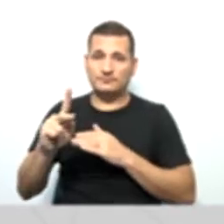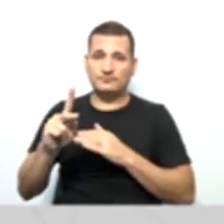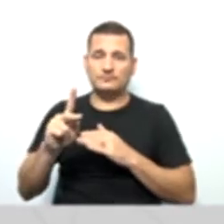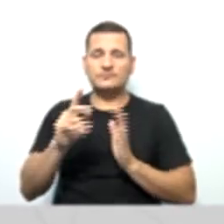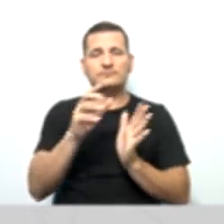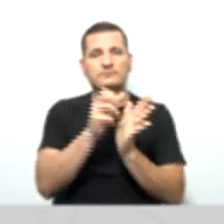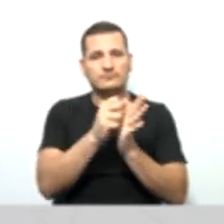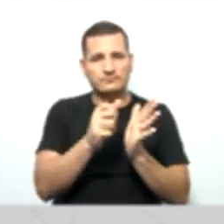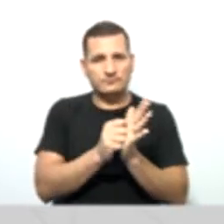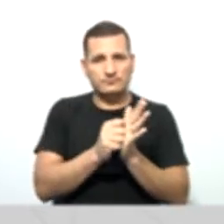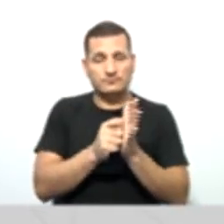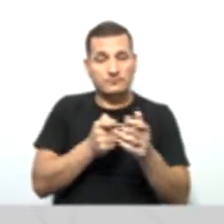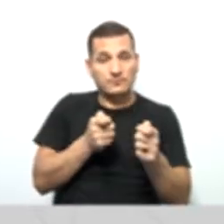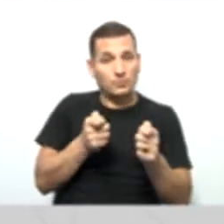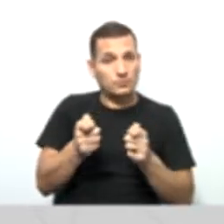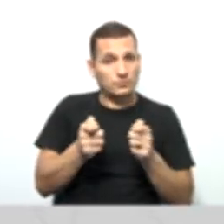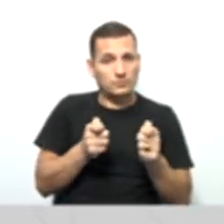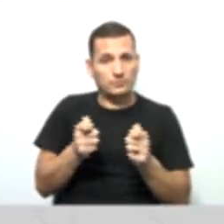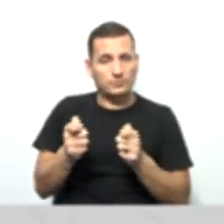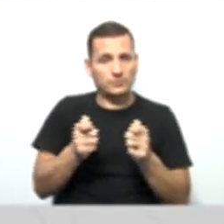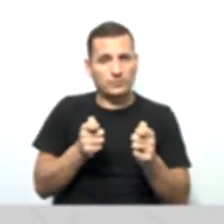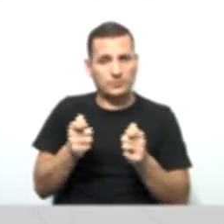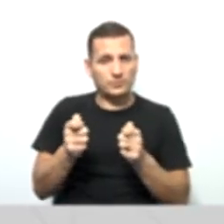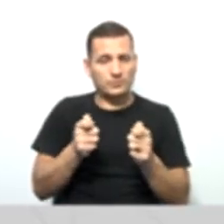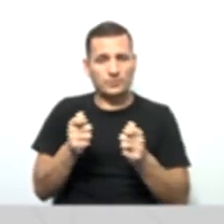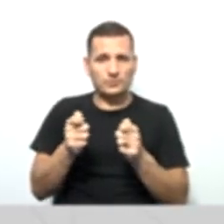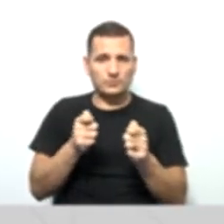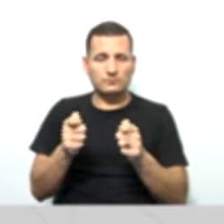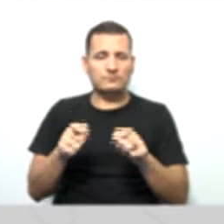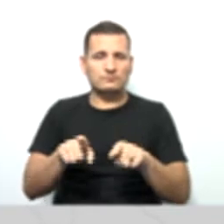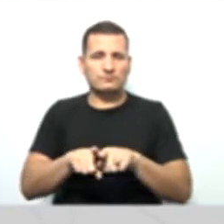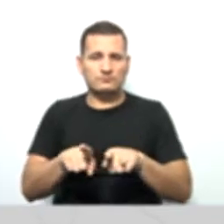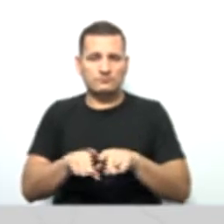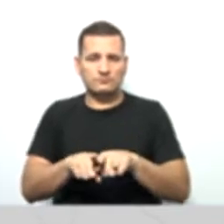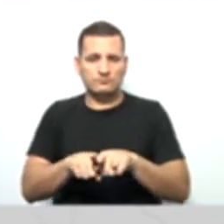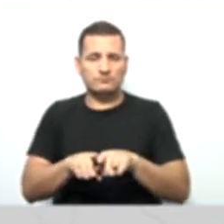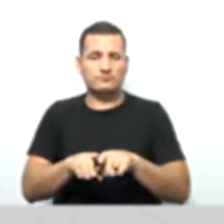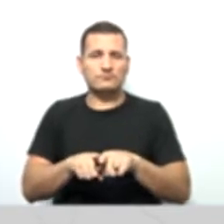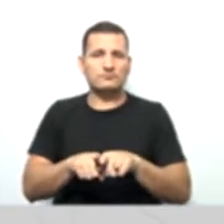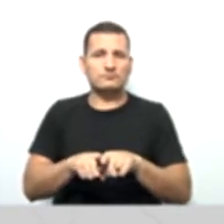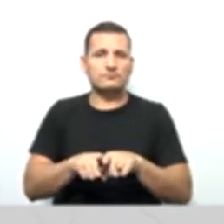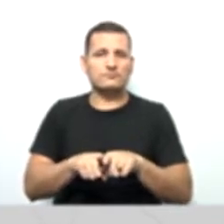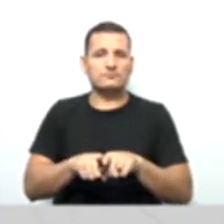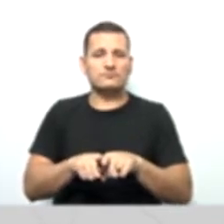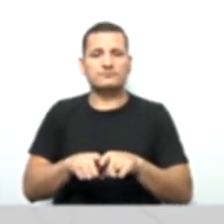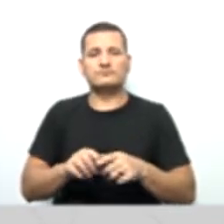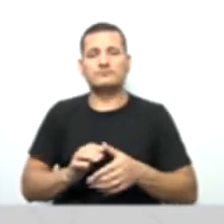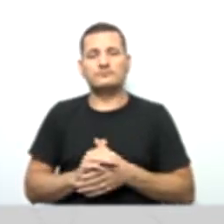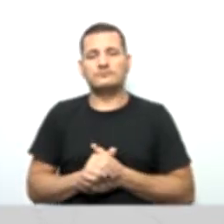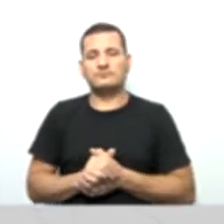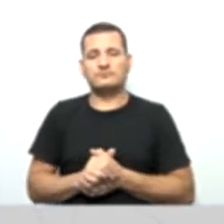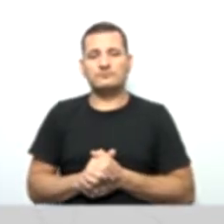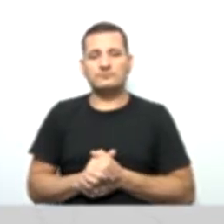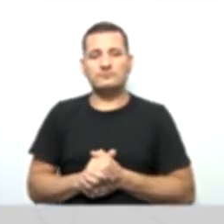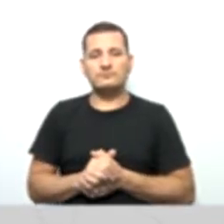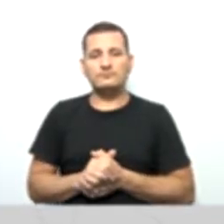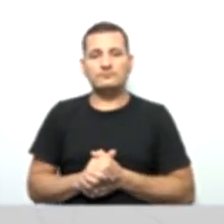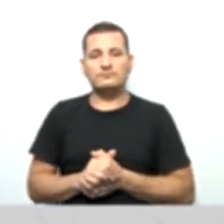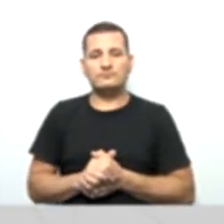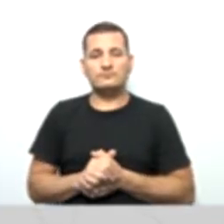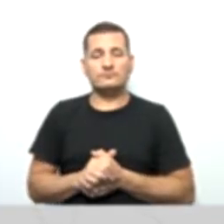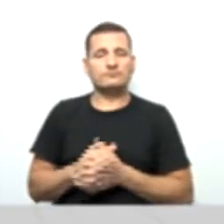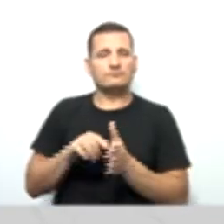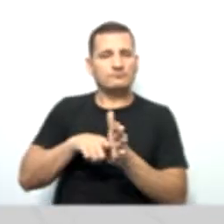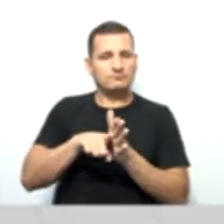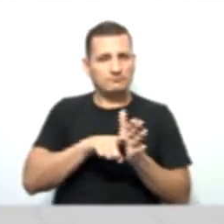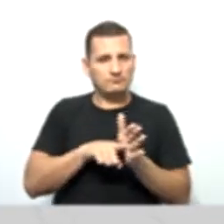apenas as quantidades físicas extra contabilmente para fins de liquidação. Então, deve o auditor